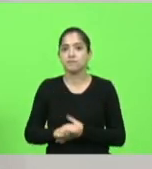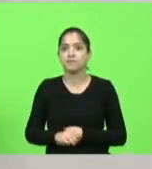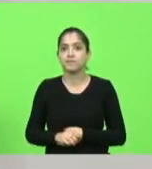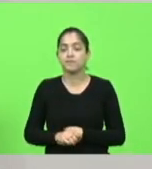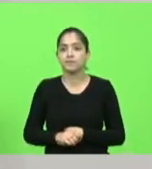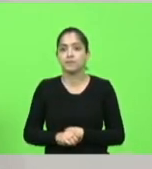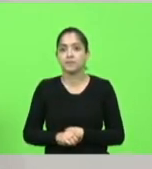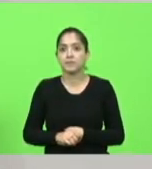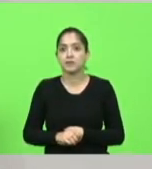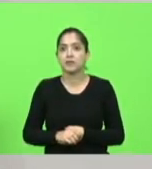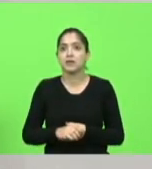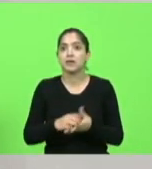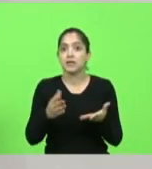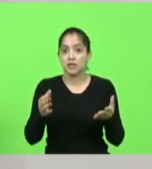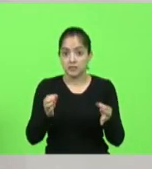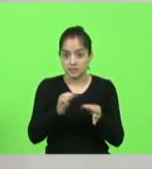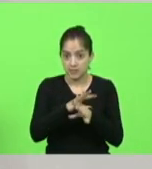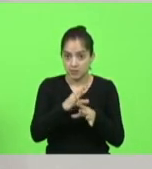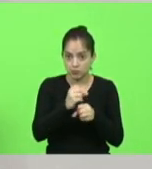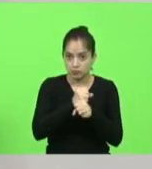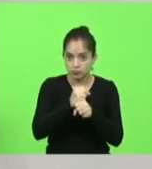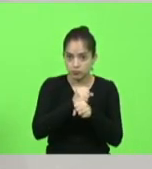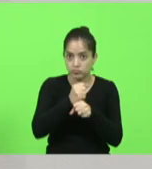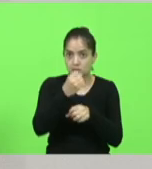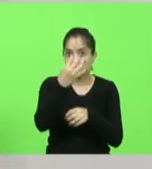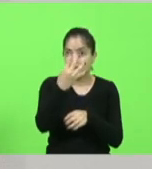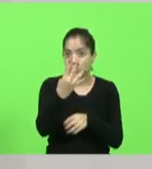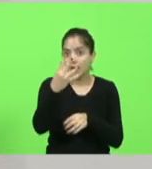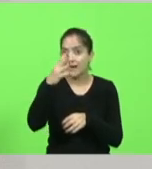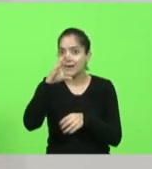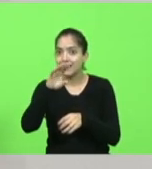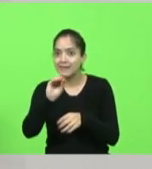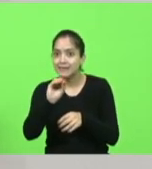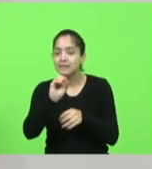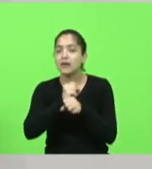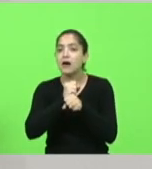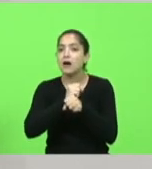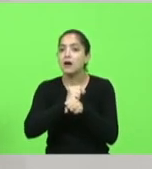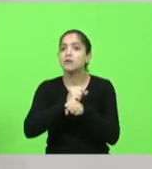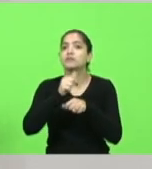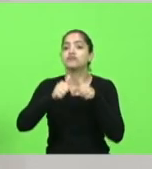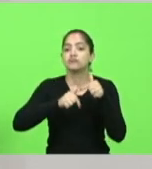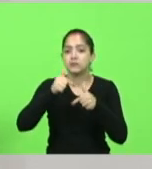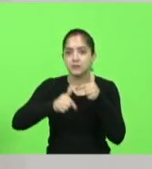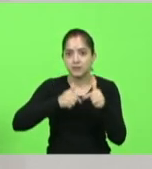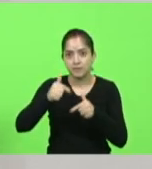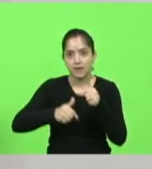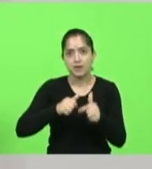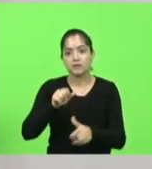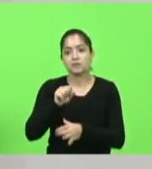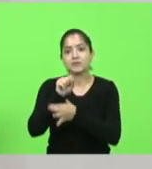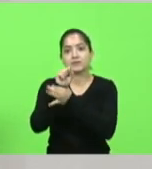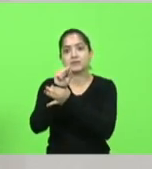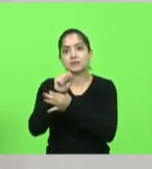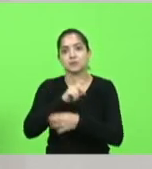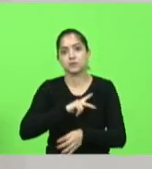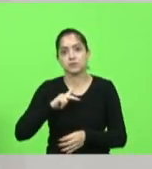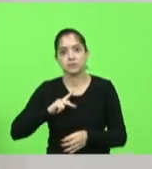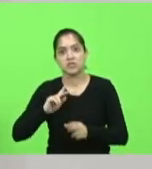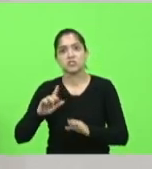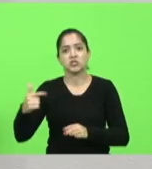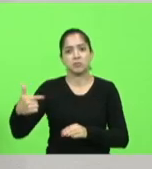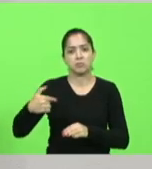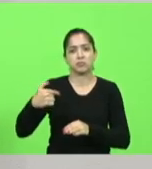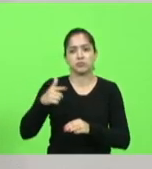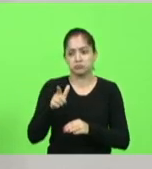completa esse ano 40 anos de segurança pública com muito orgulho. Já levei tiro, já